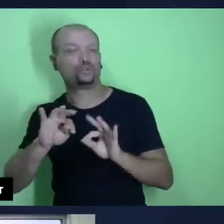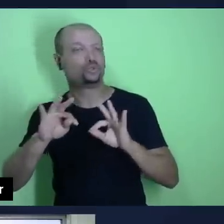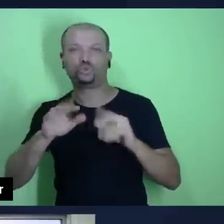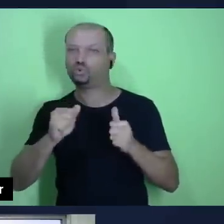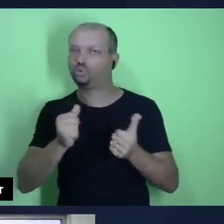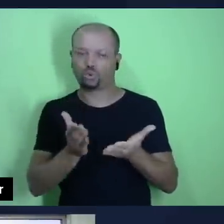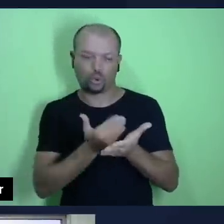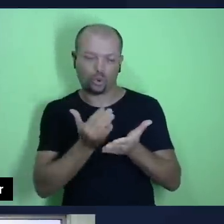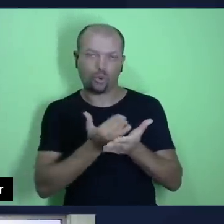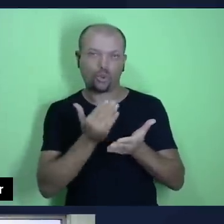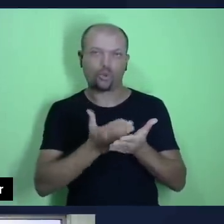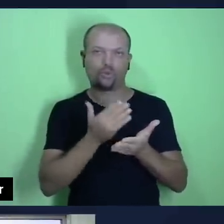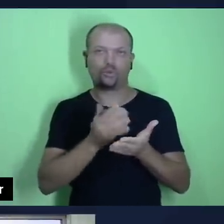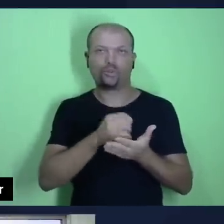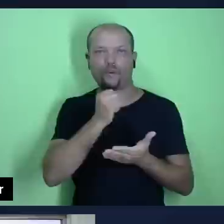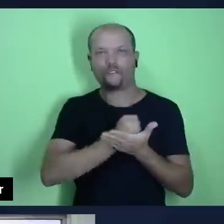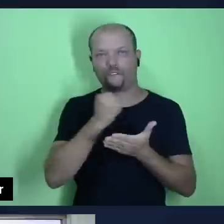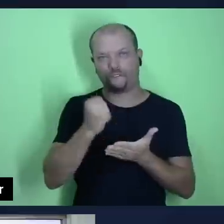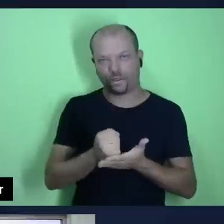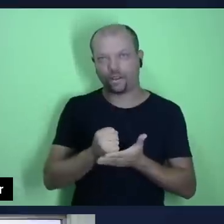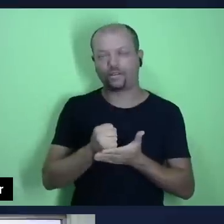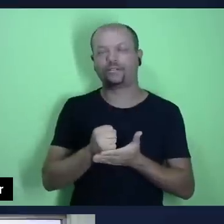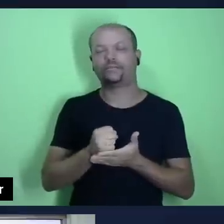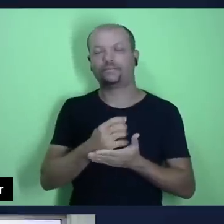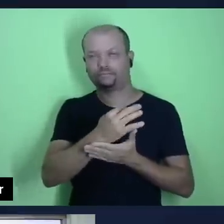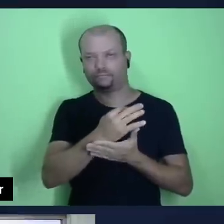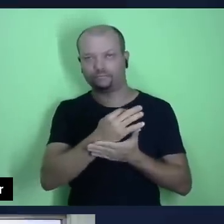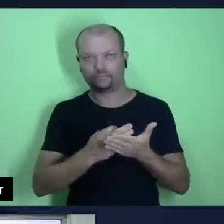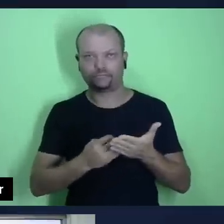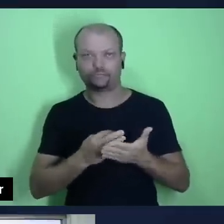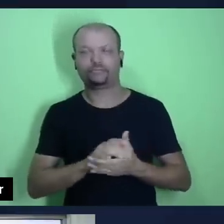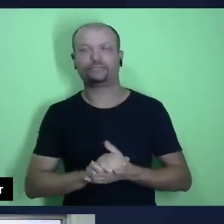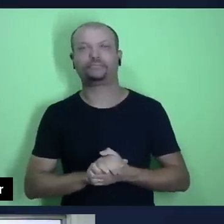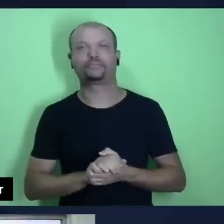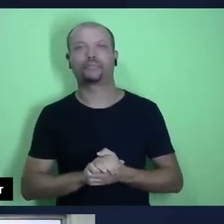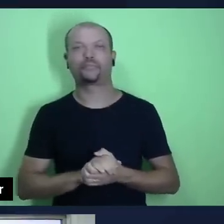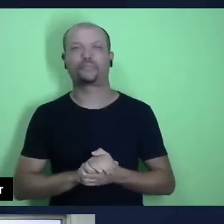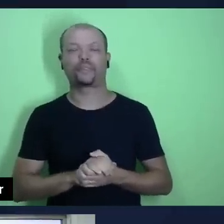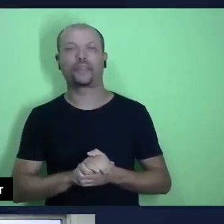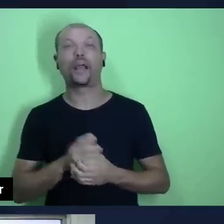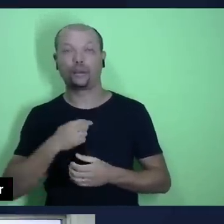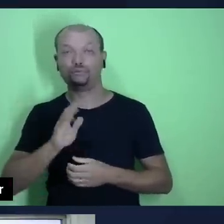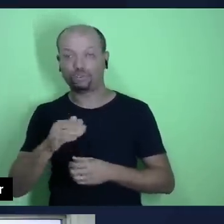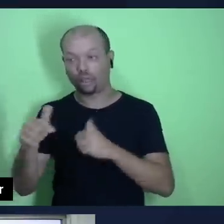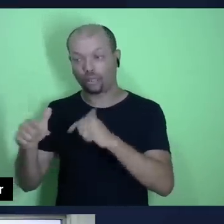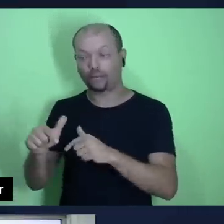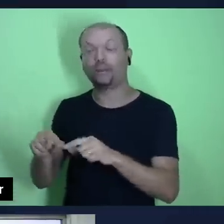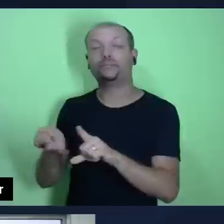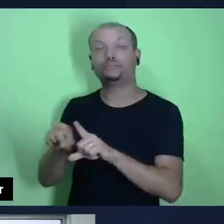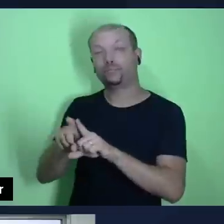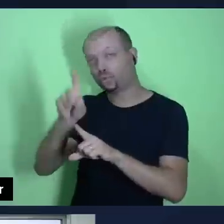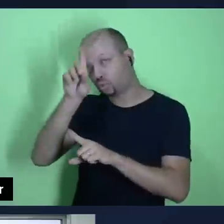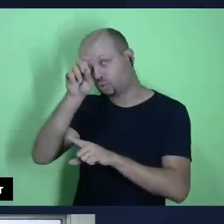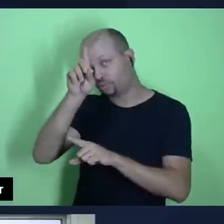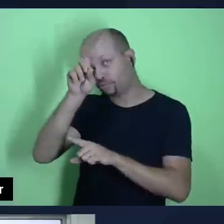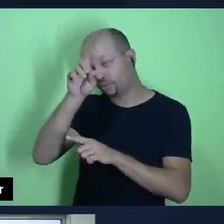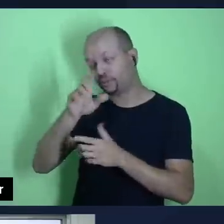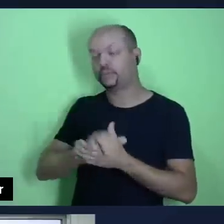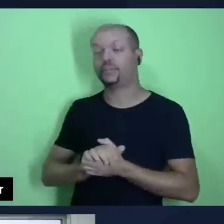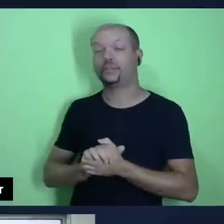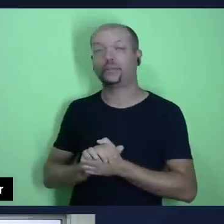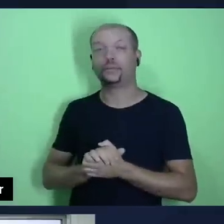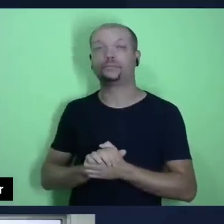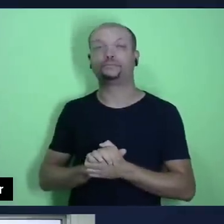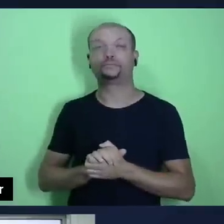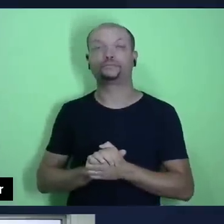Mas eu já trabalhei na Capelania do Hospital Adventista de Belém e já trabalhei em três distritos pastorais ali da região